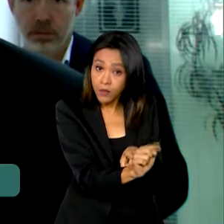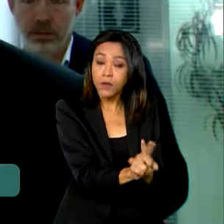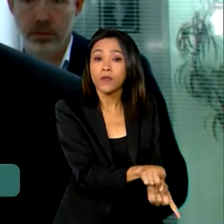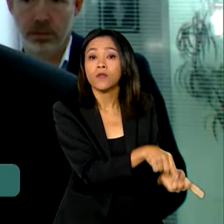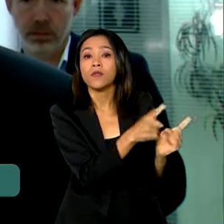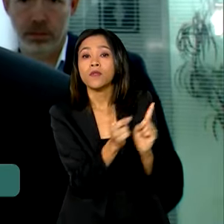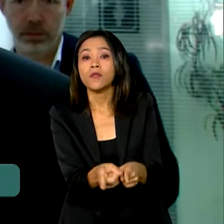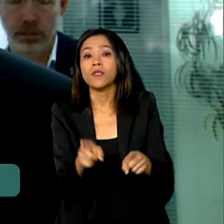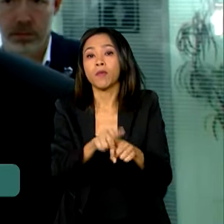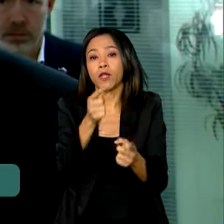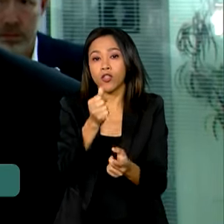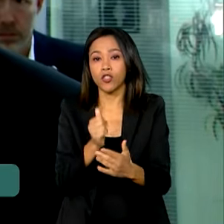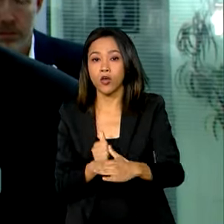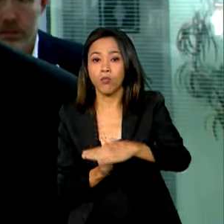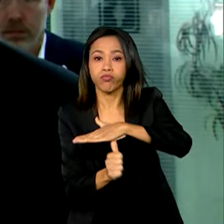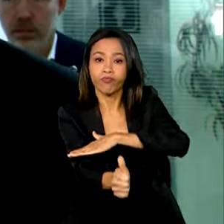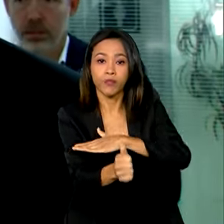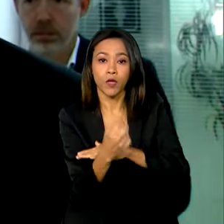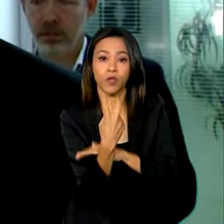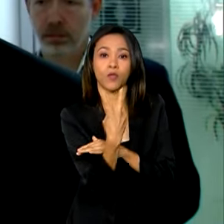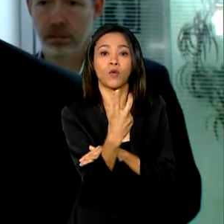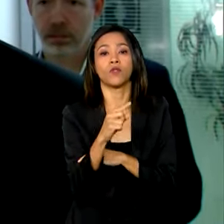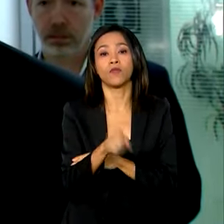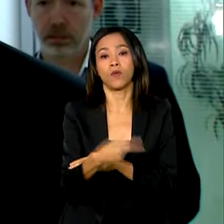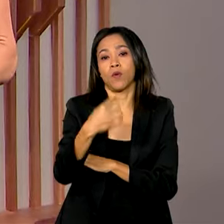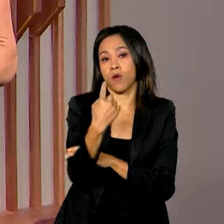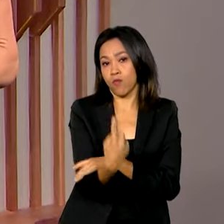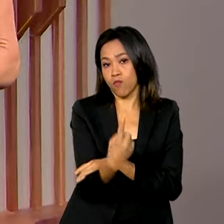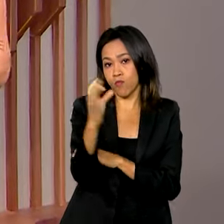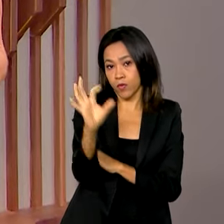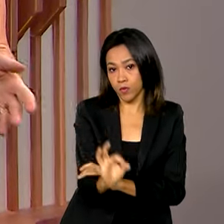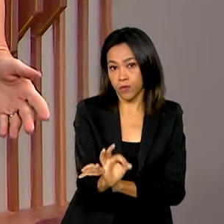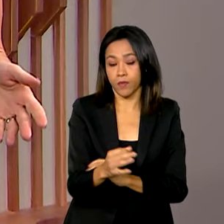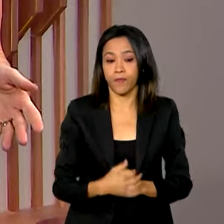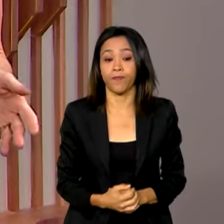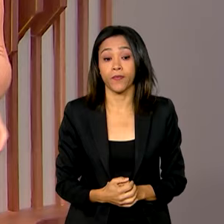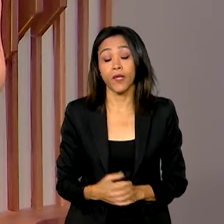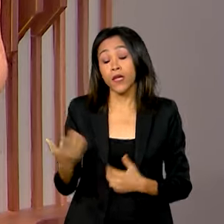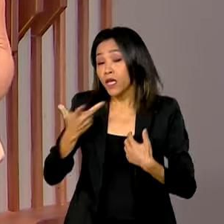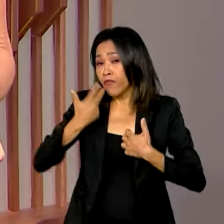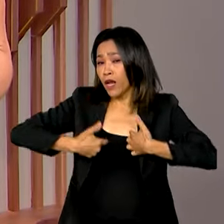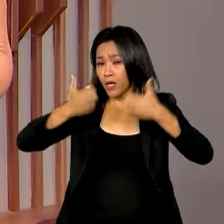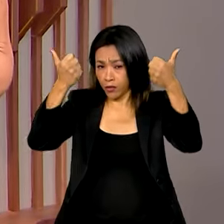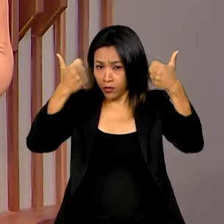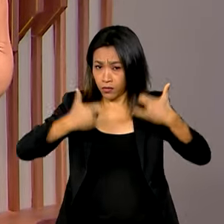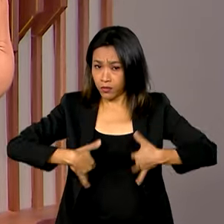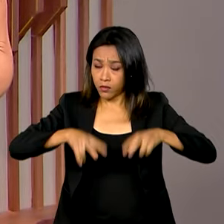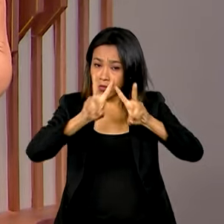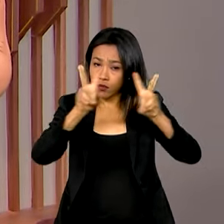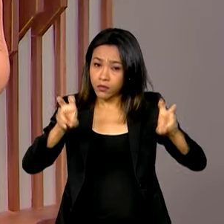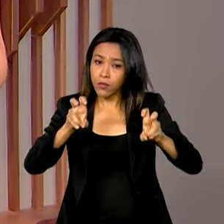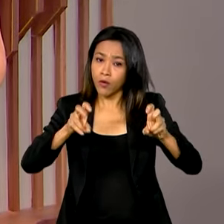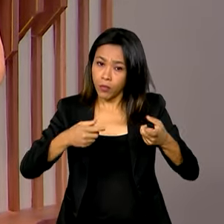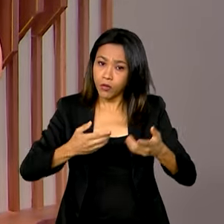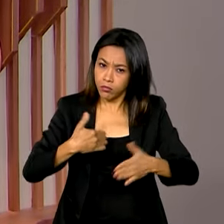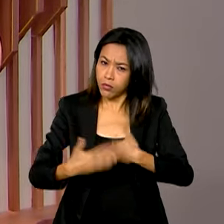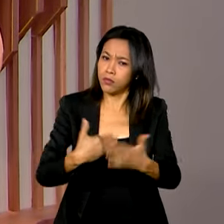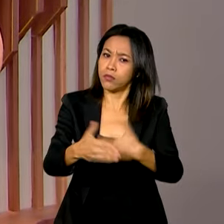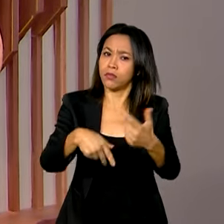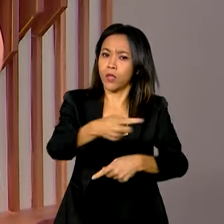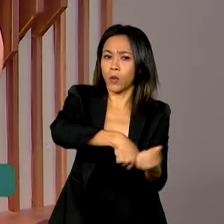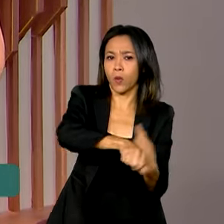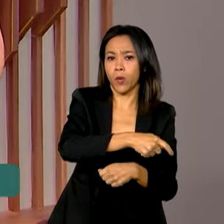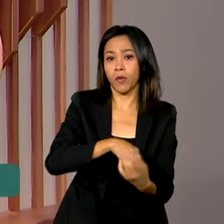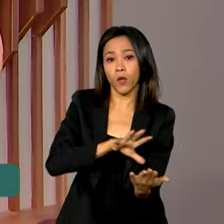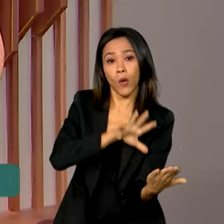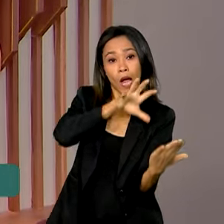investimento. 2,1%. E por falar em desempenho da economia, os dados do Caged de